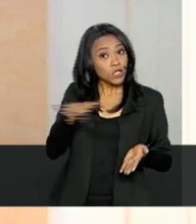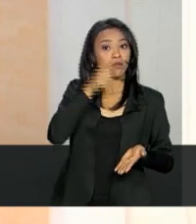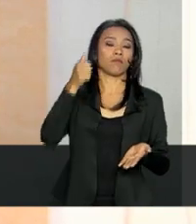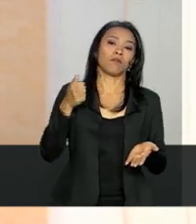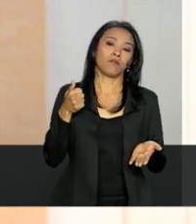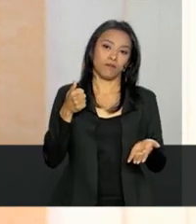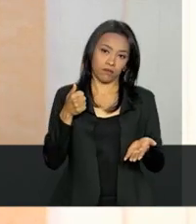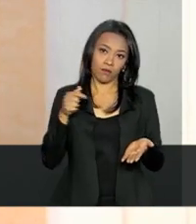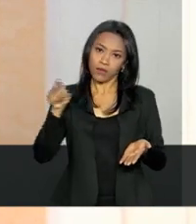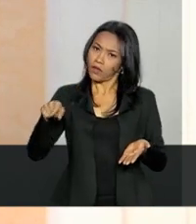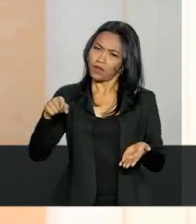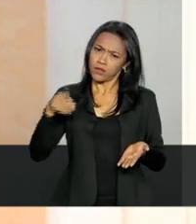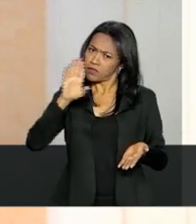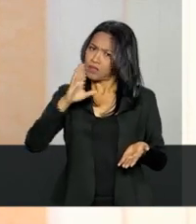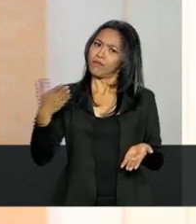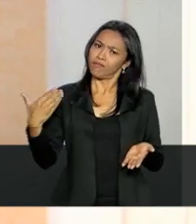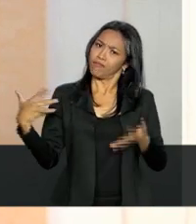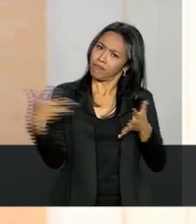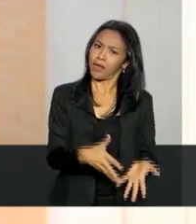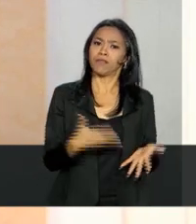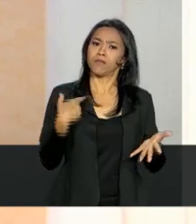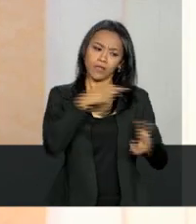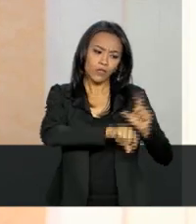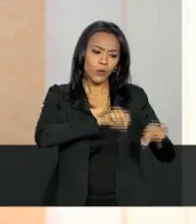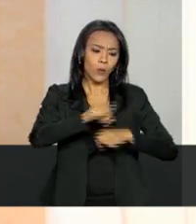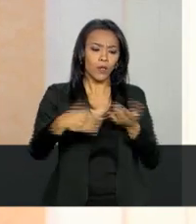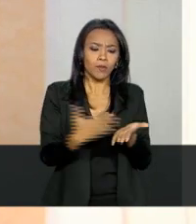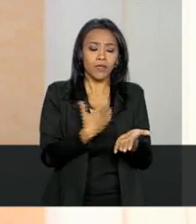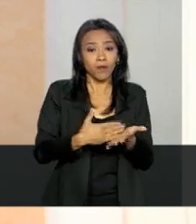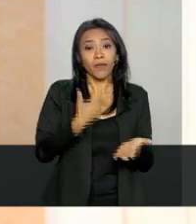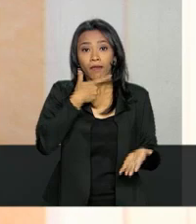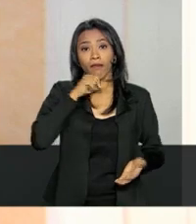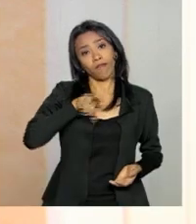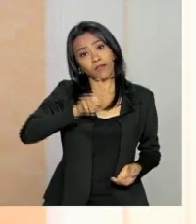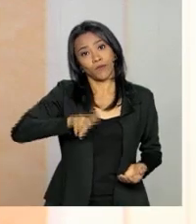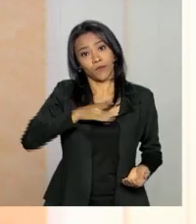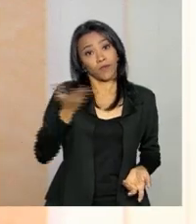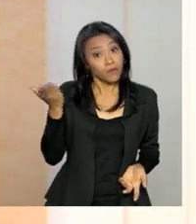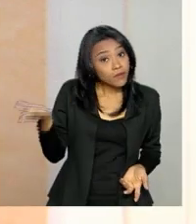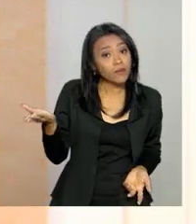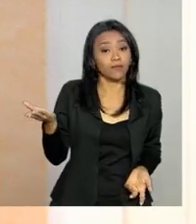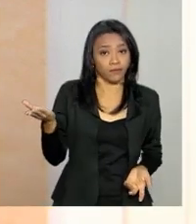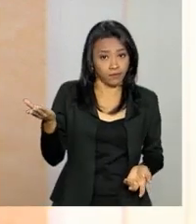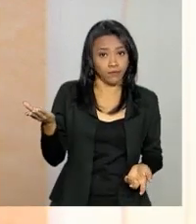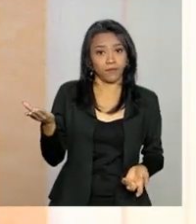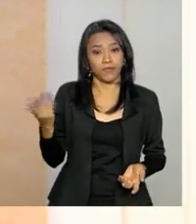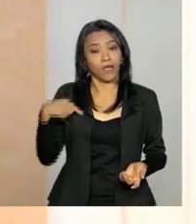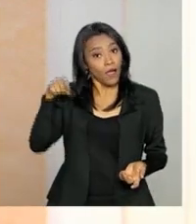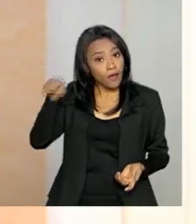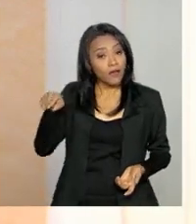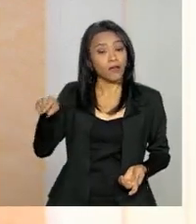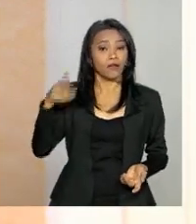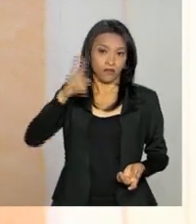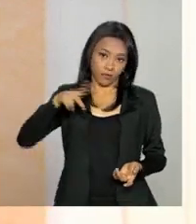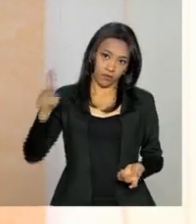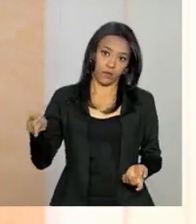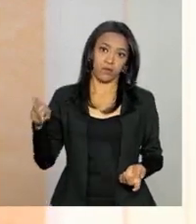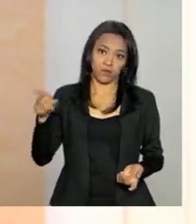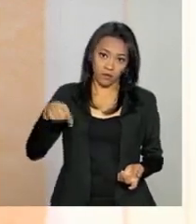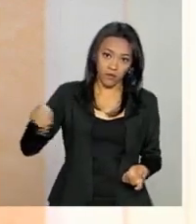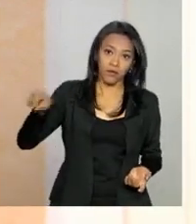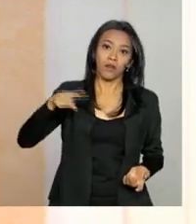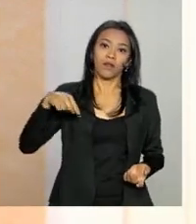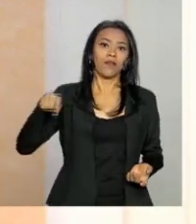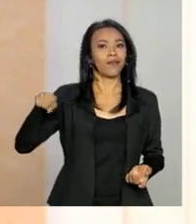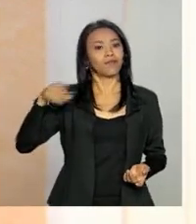Que ele seja protagonista mesmo nesse momento de escolha. Até porque o material vai ser dirigido durante todo o ano letivo por ele. Ele é a